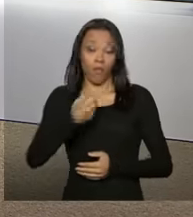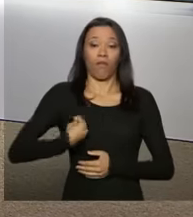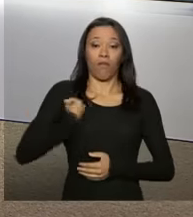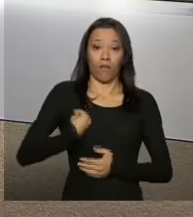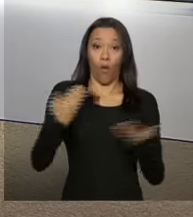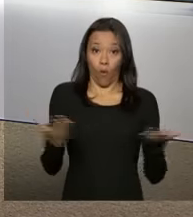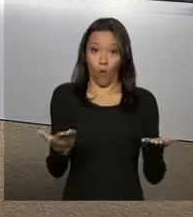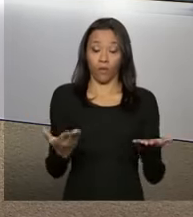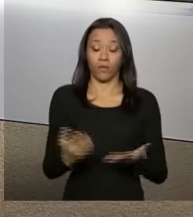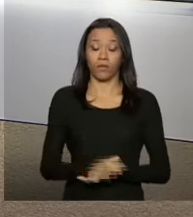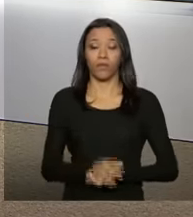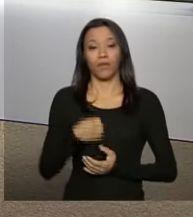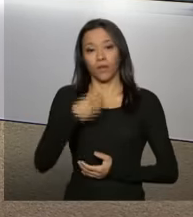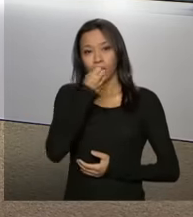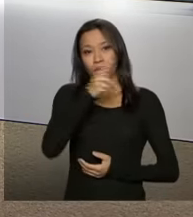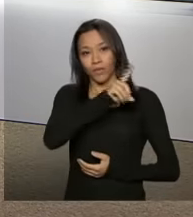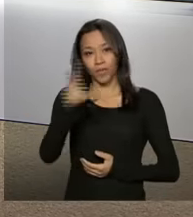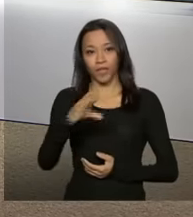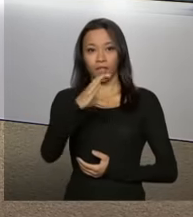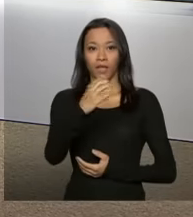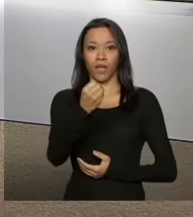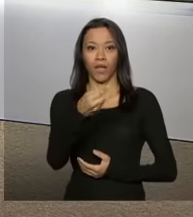realizada a cerimônia. Bom dia, Carolina.